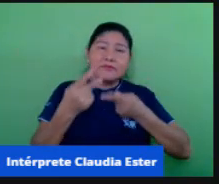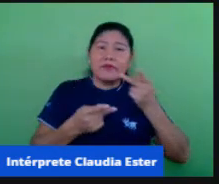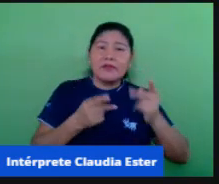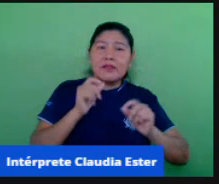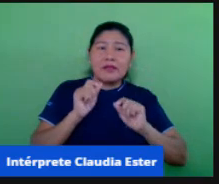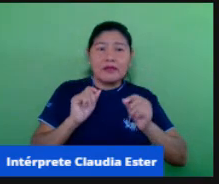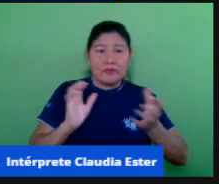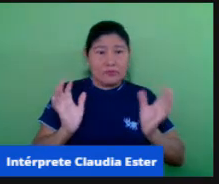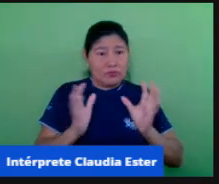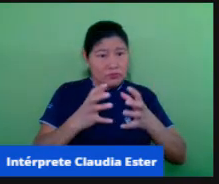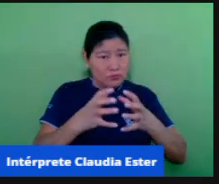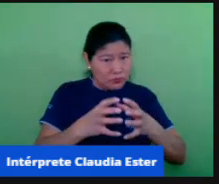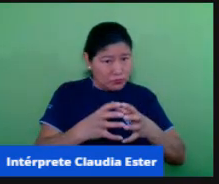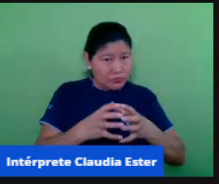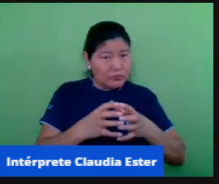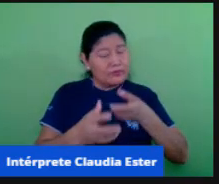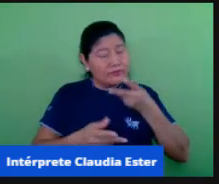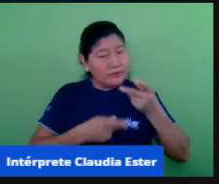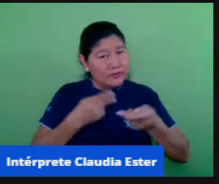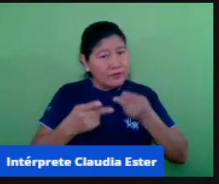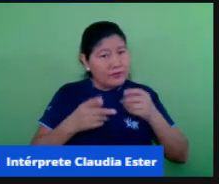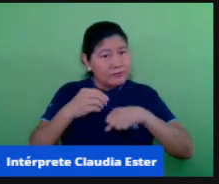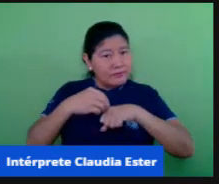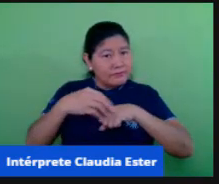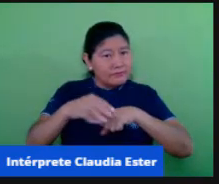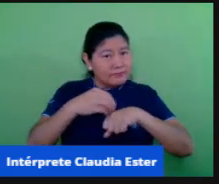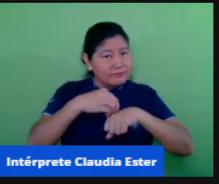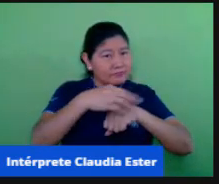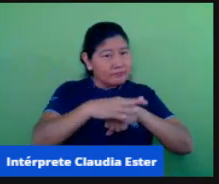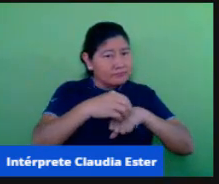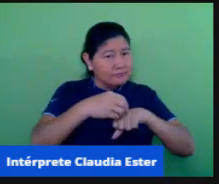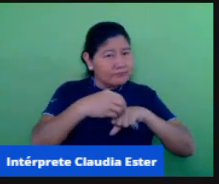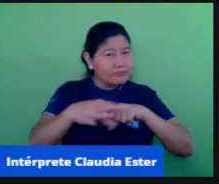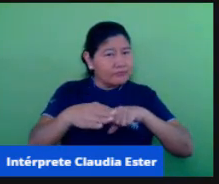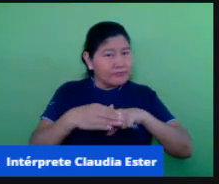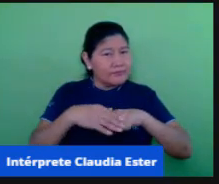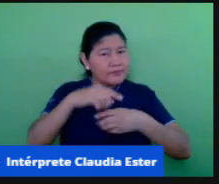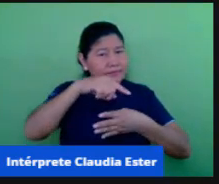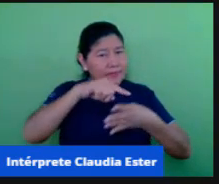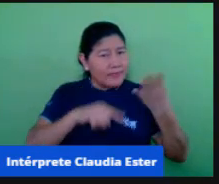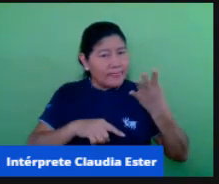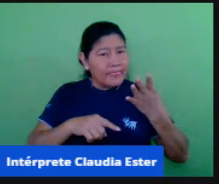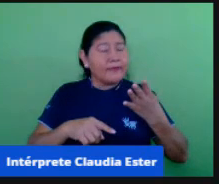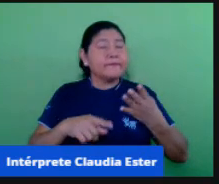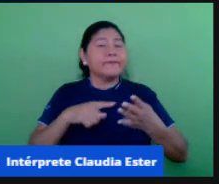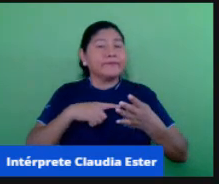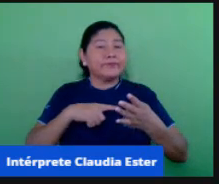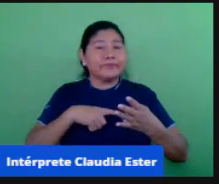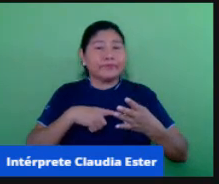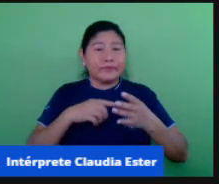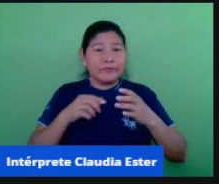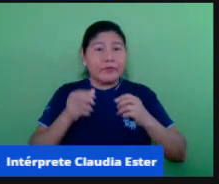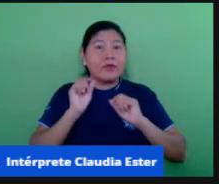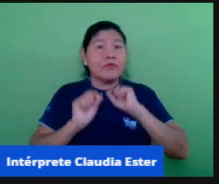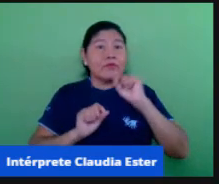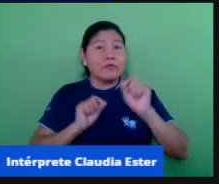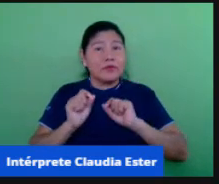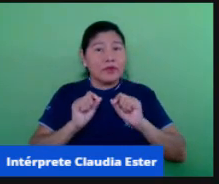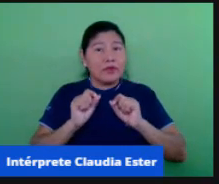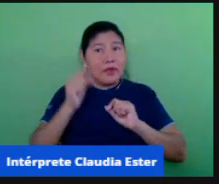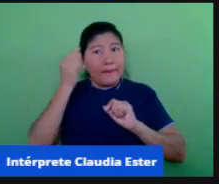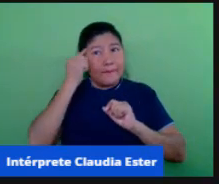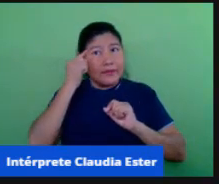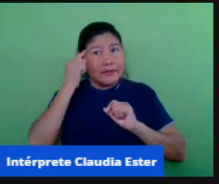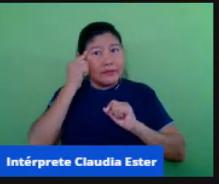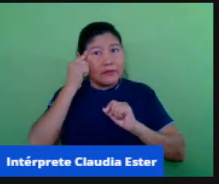professora Janine, professora Sônia, a importância de que o